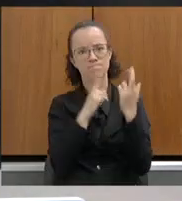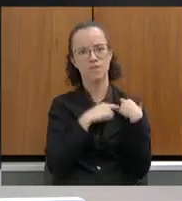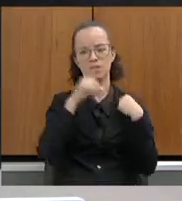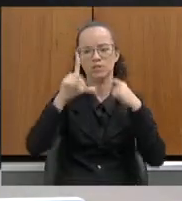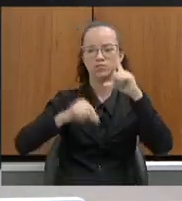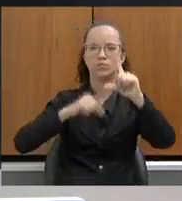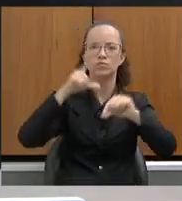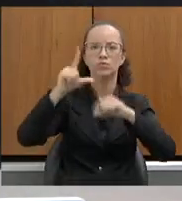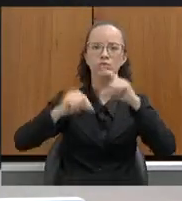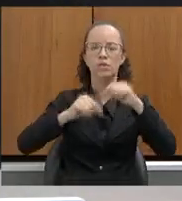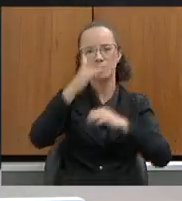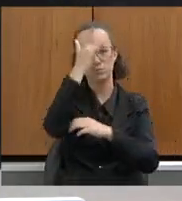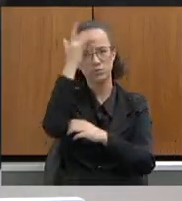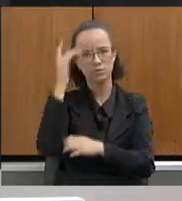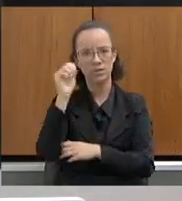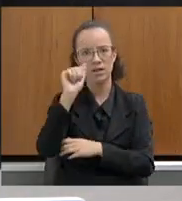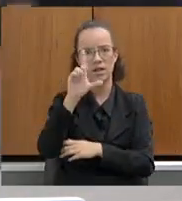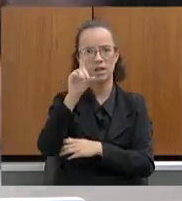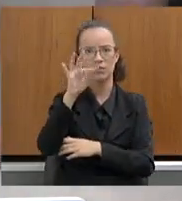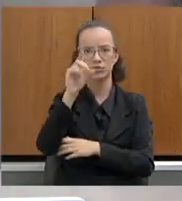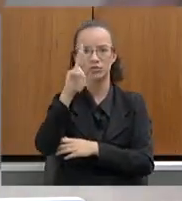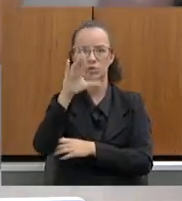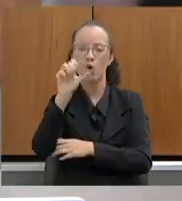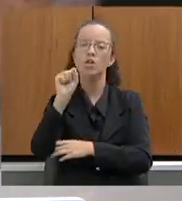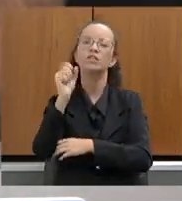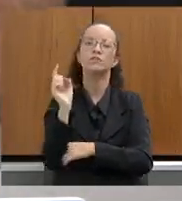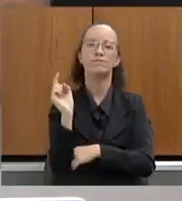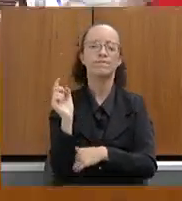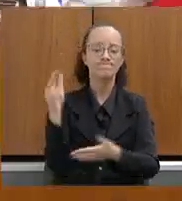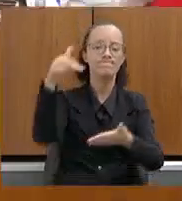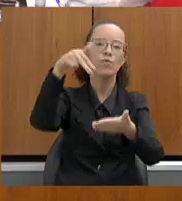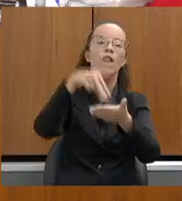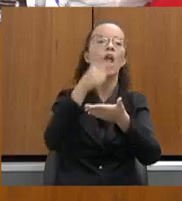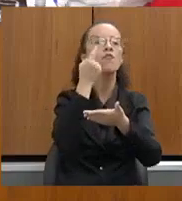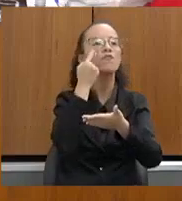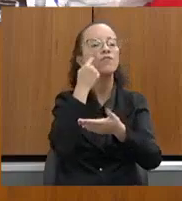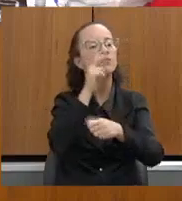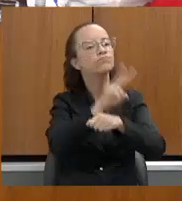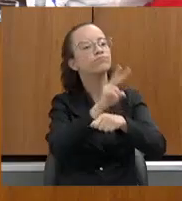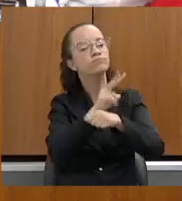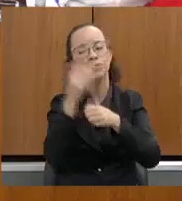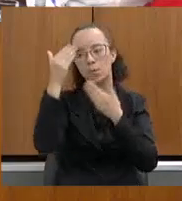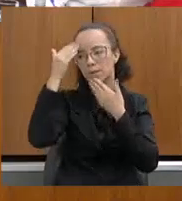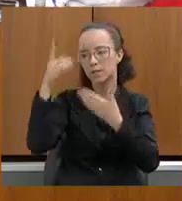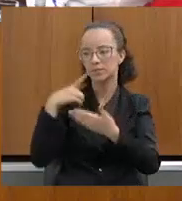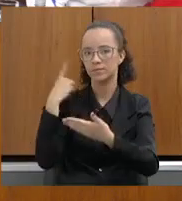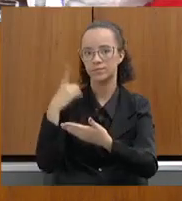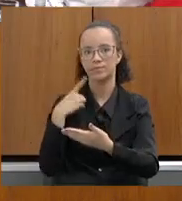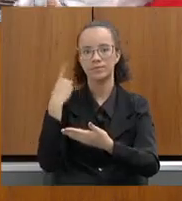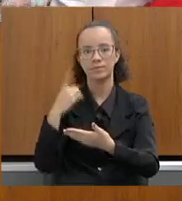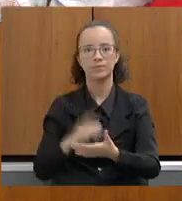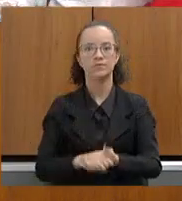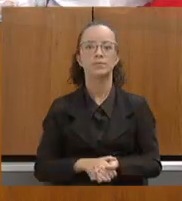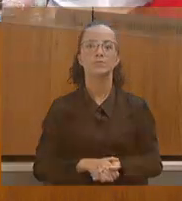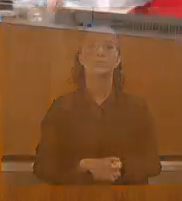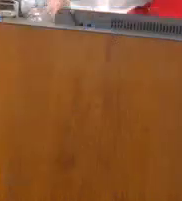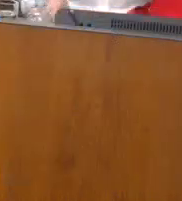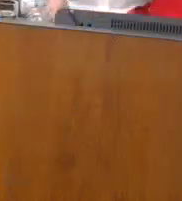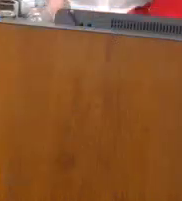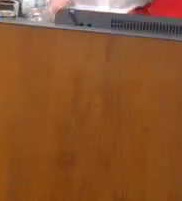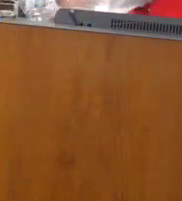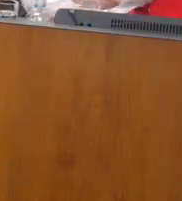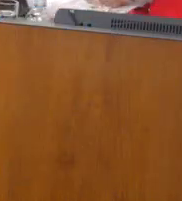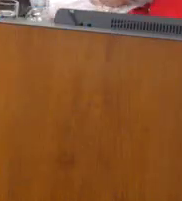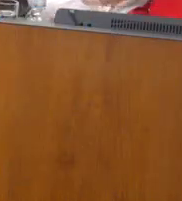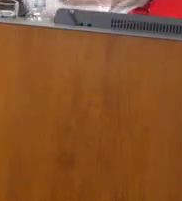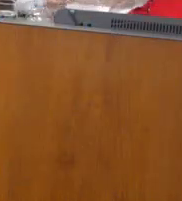desses auditores que auditam essas barragens. É isso, deputado. Obrigada. Muito obrigado, secretária Marília. O deputado